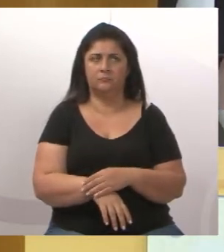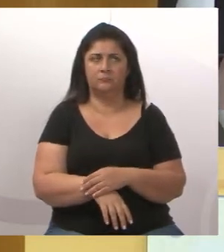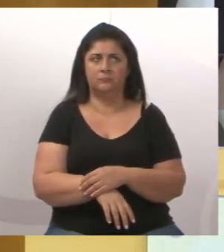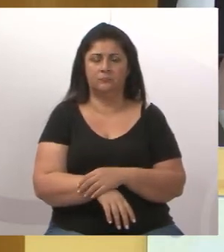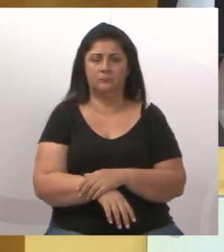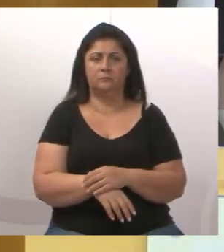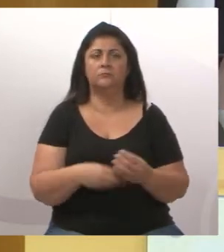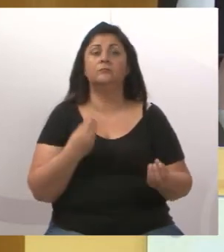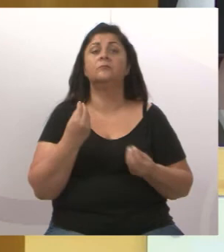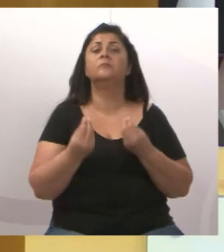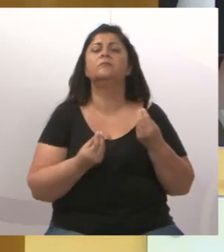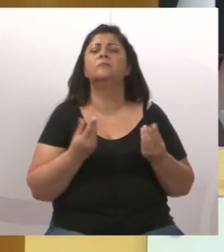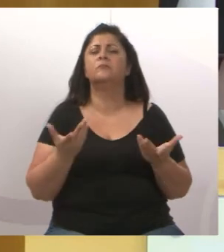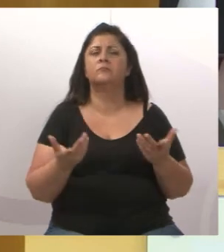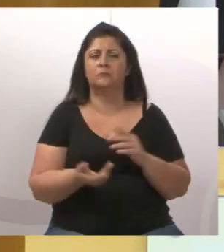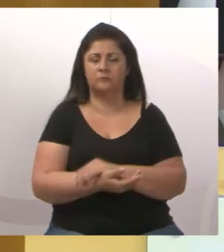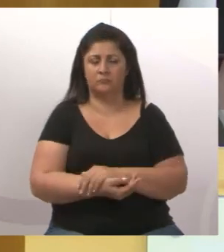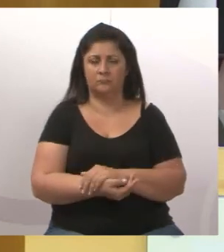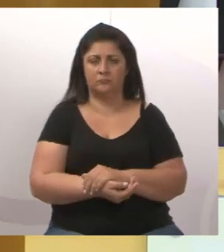Como é que pode um negócio desse?